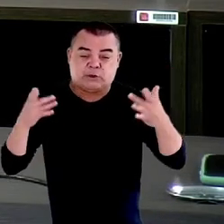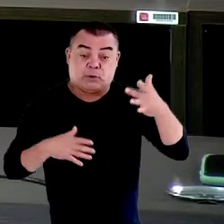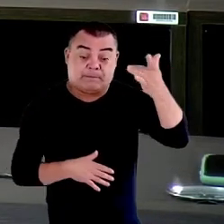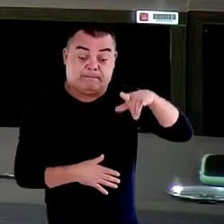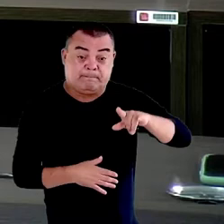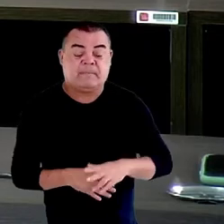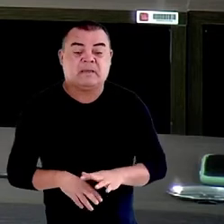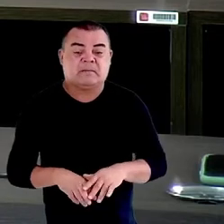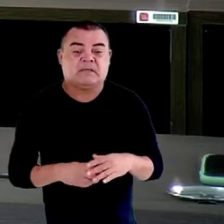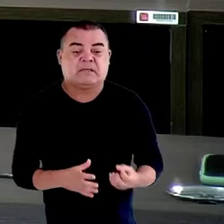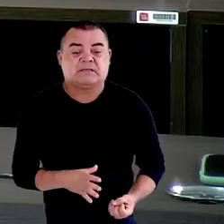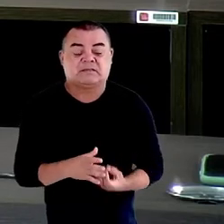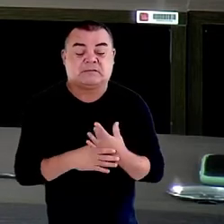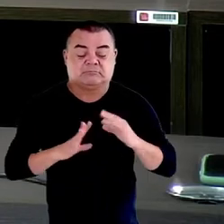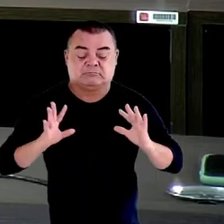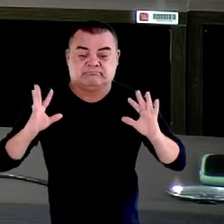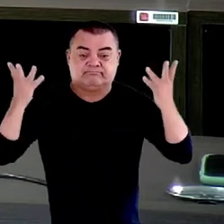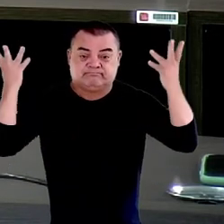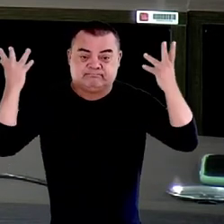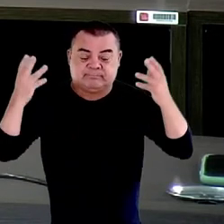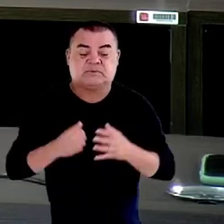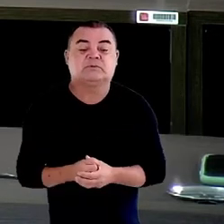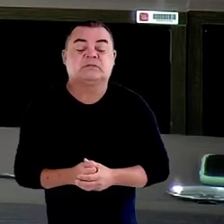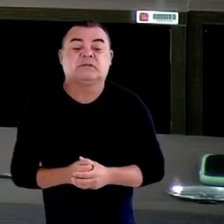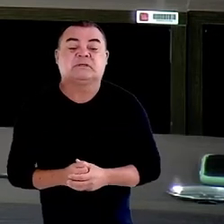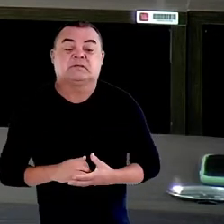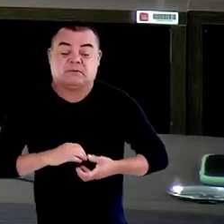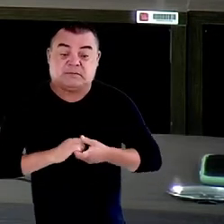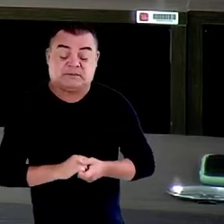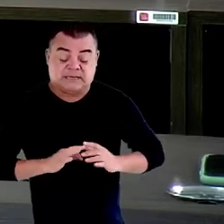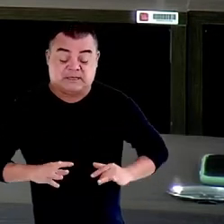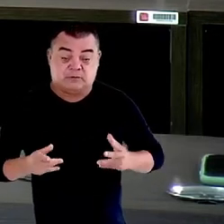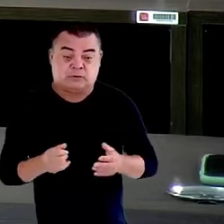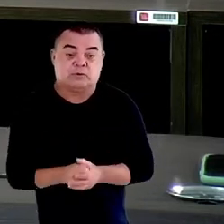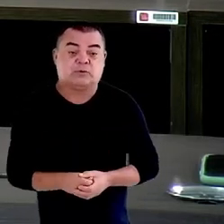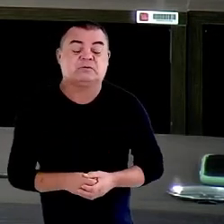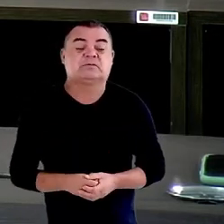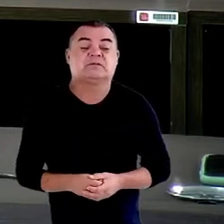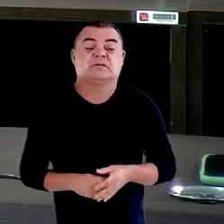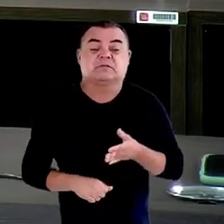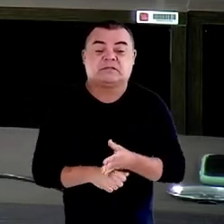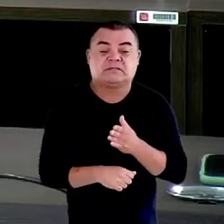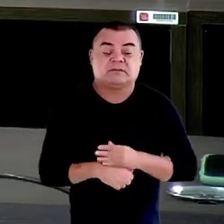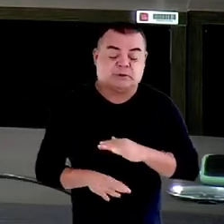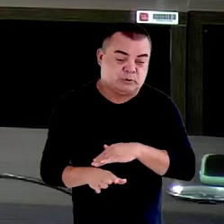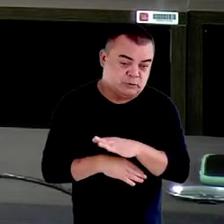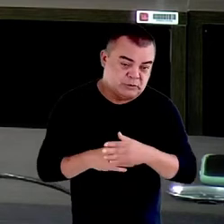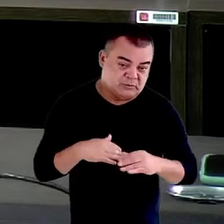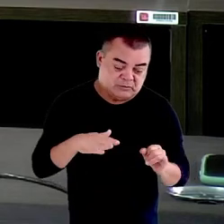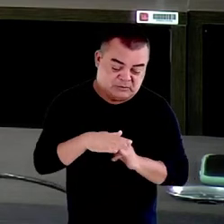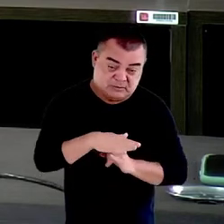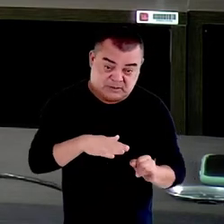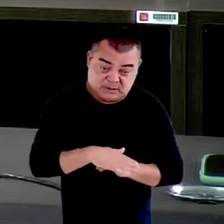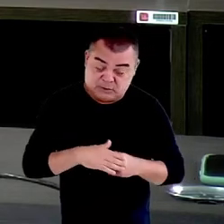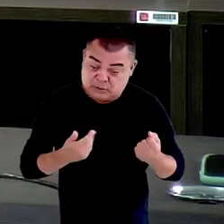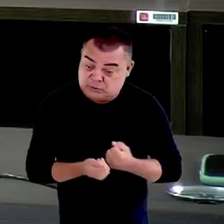iniciativa do evento, parabenizar a todos que participam, todas as instituições e todos vocês que participam